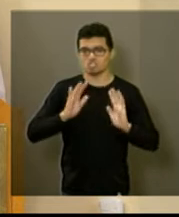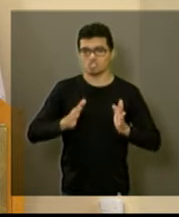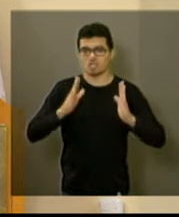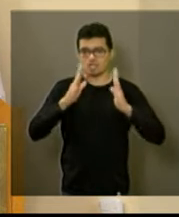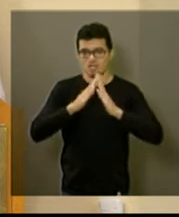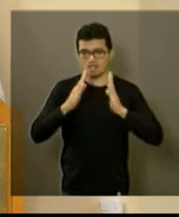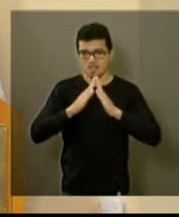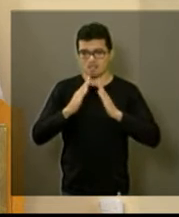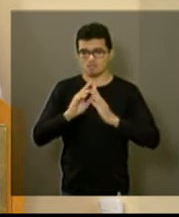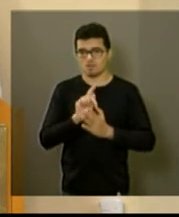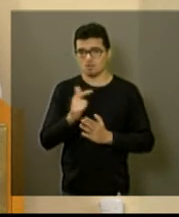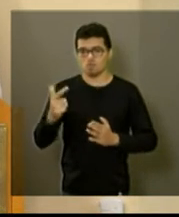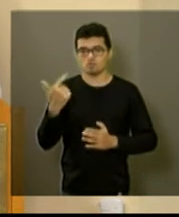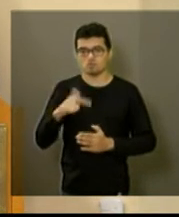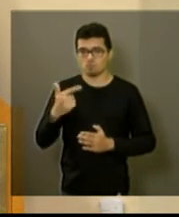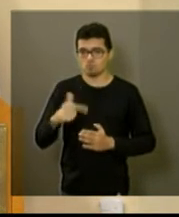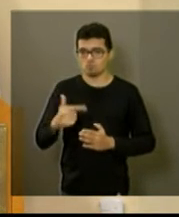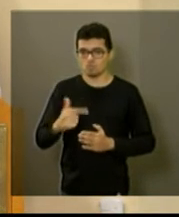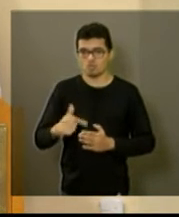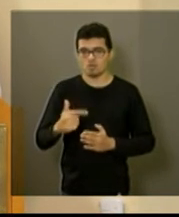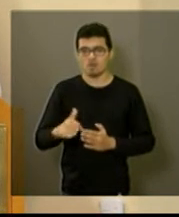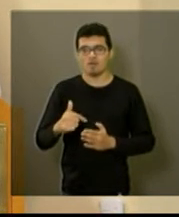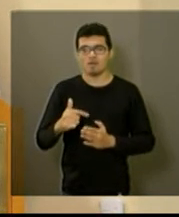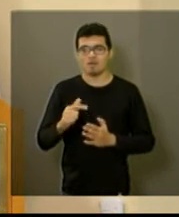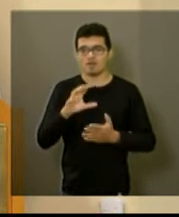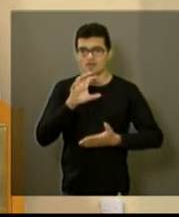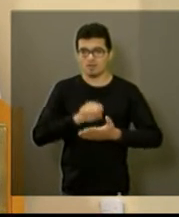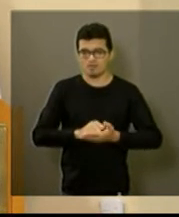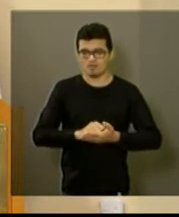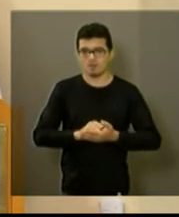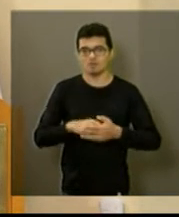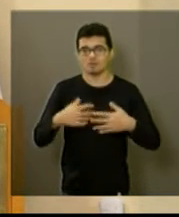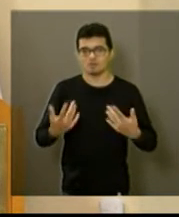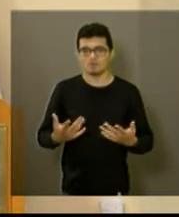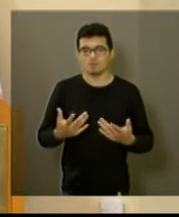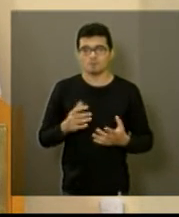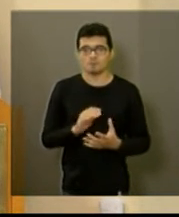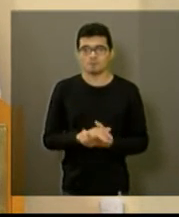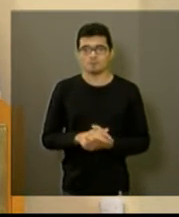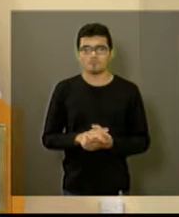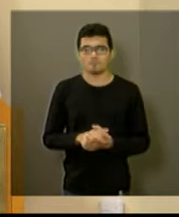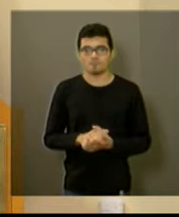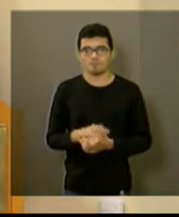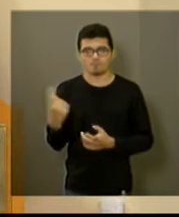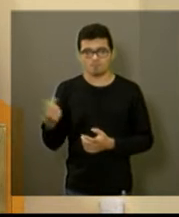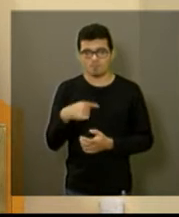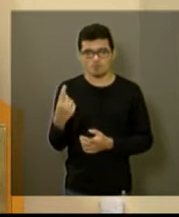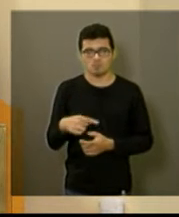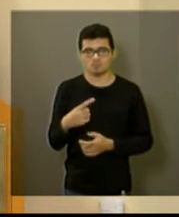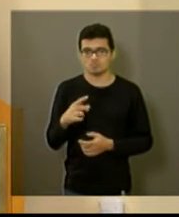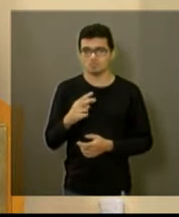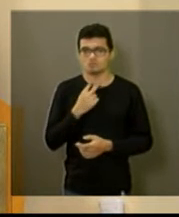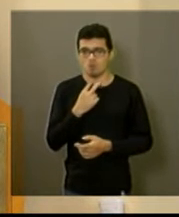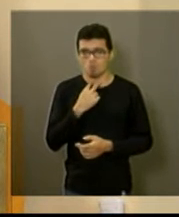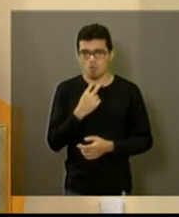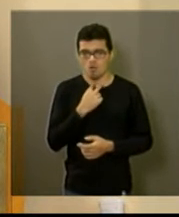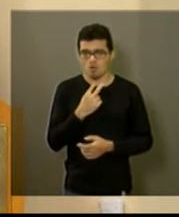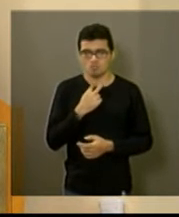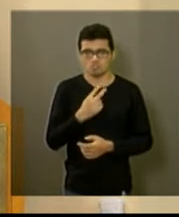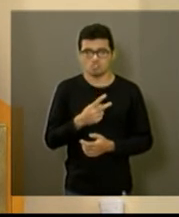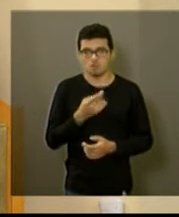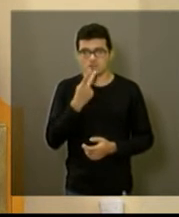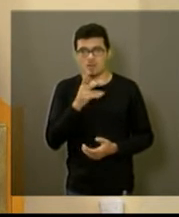não tinham cadastro. Então, a gente, assim, não pode afirmar, mas a gente acha